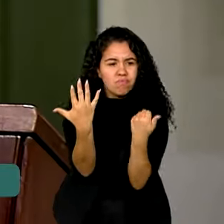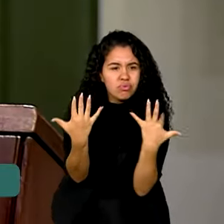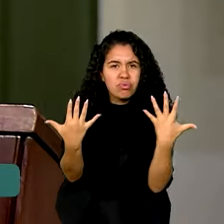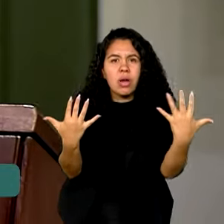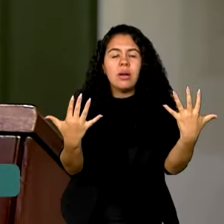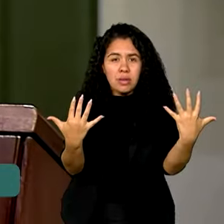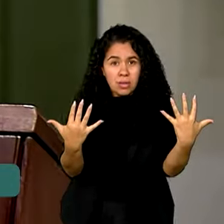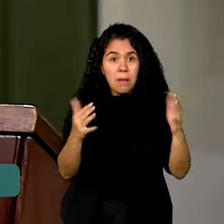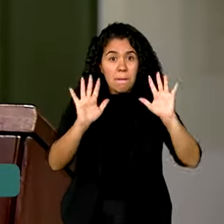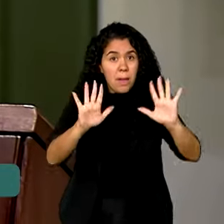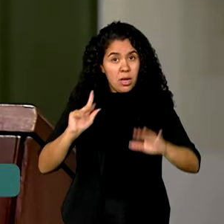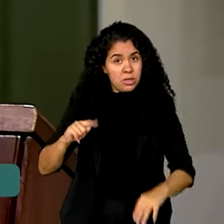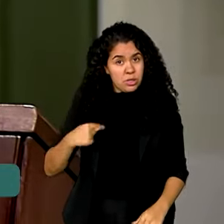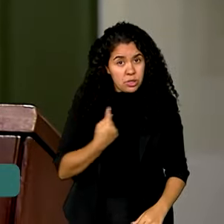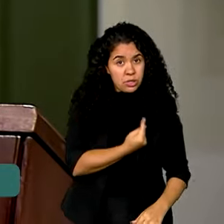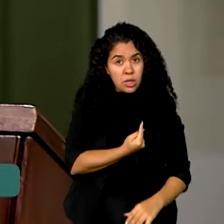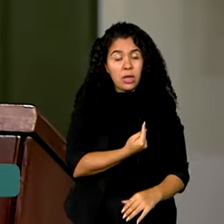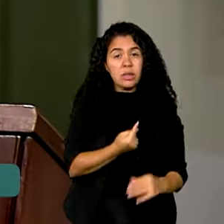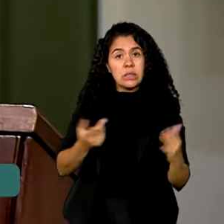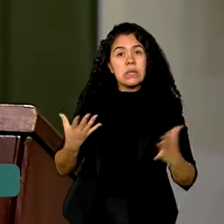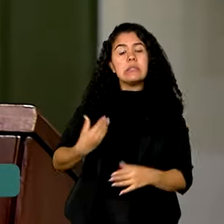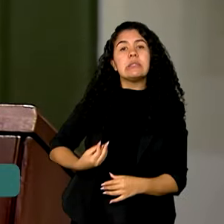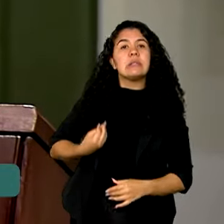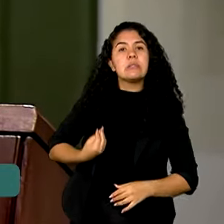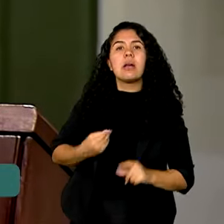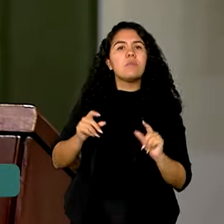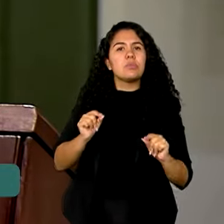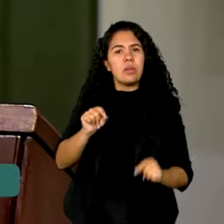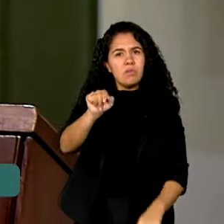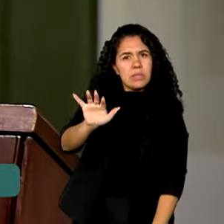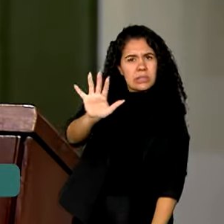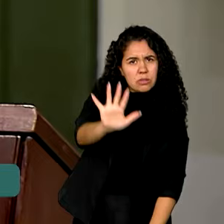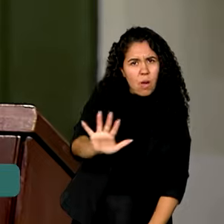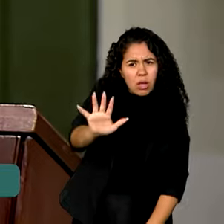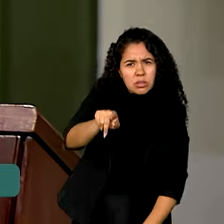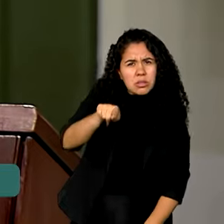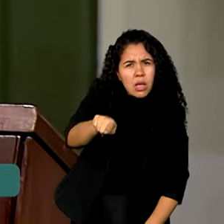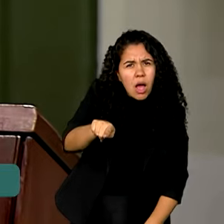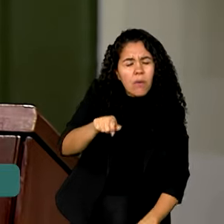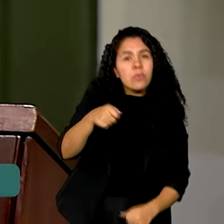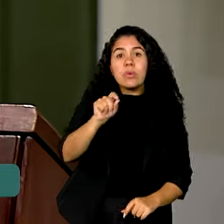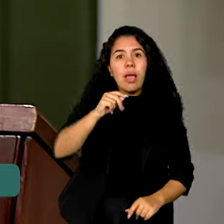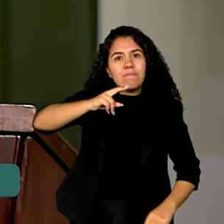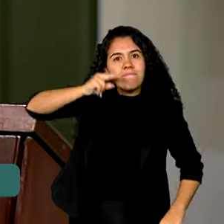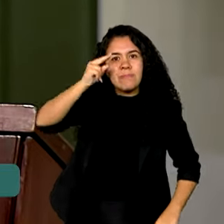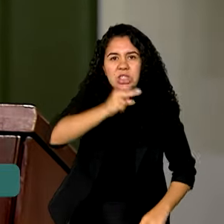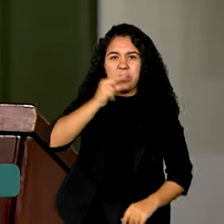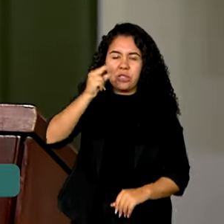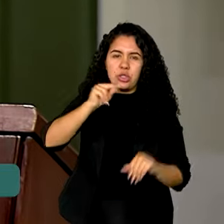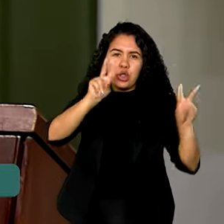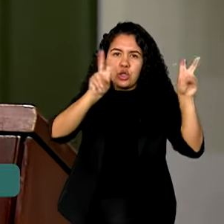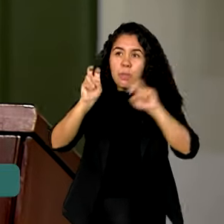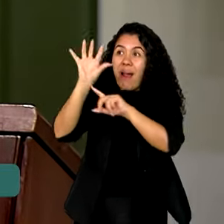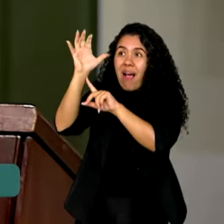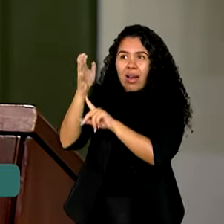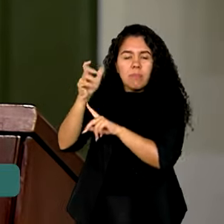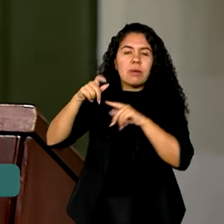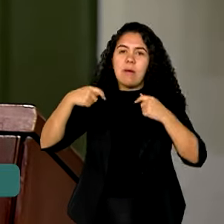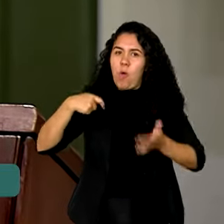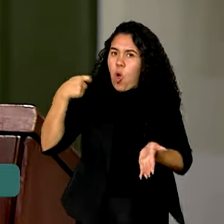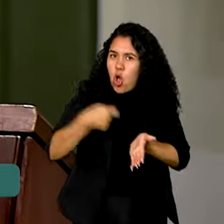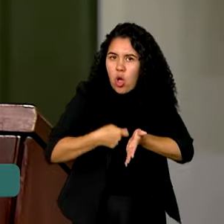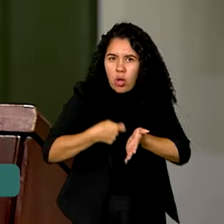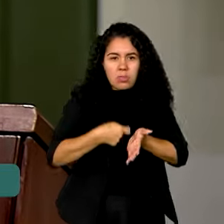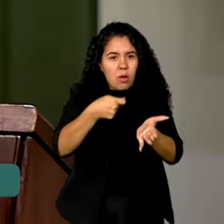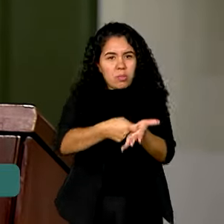nós estamos diante de uma situação em que a emergência climática exige de nós